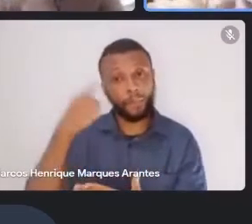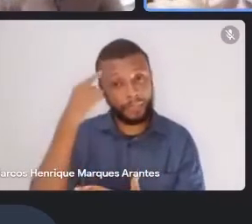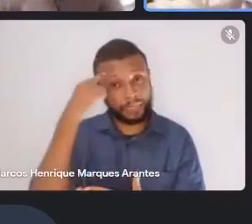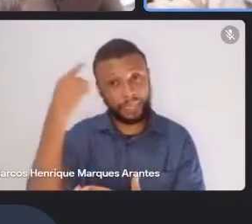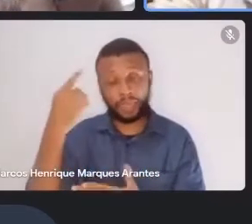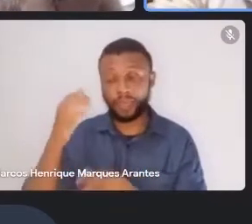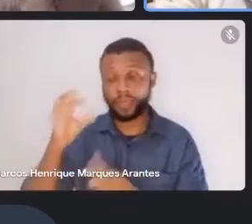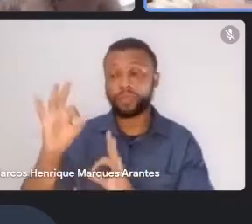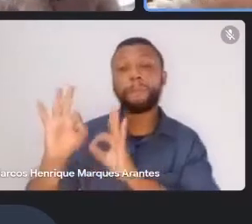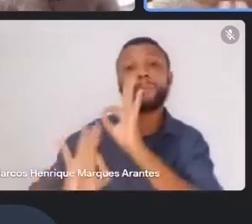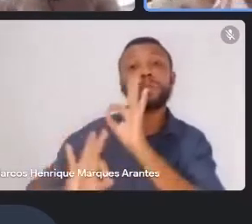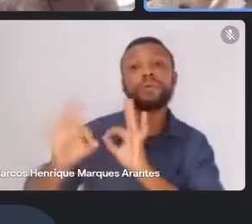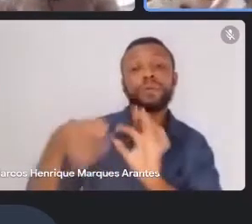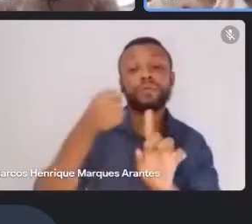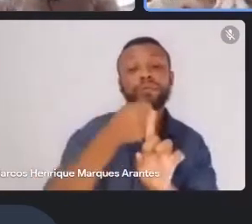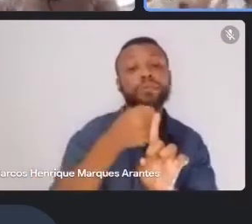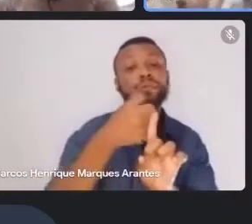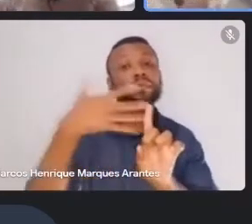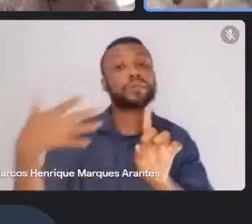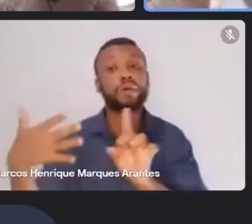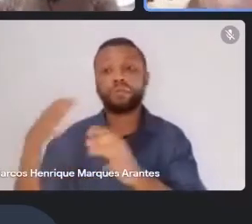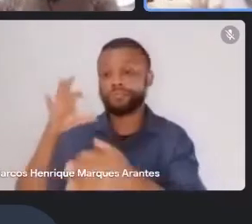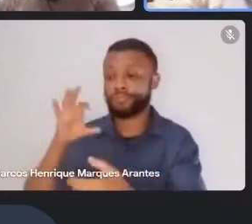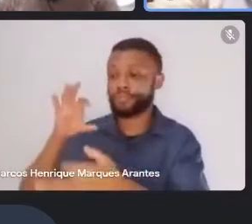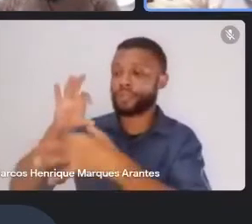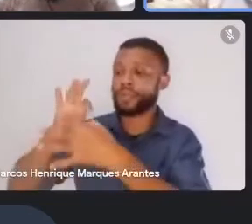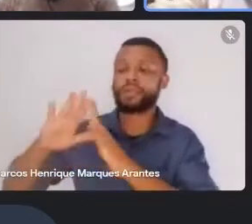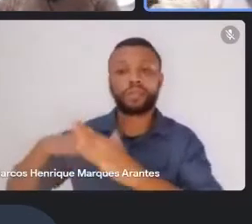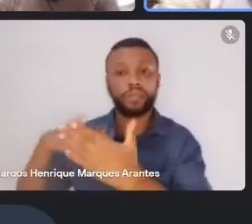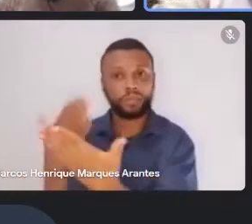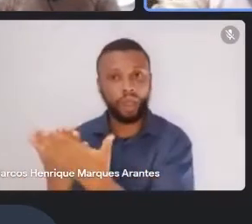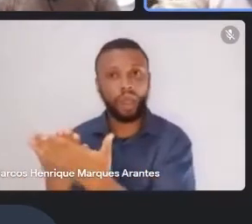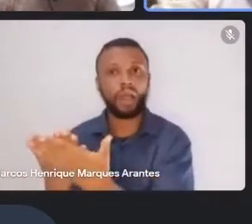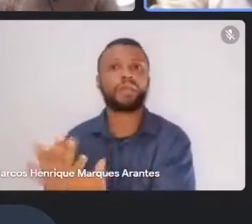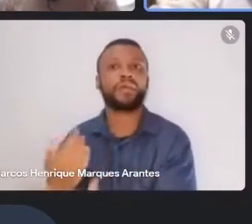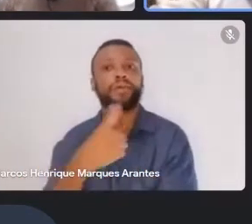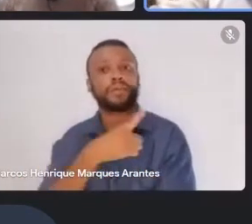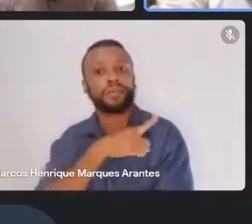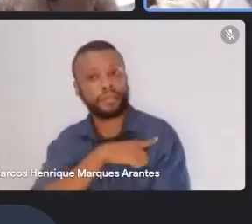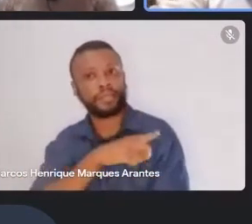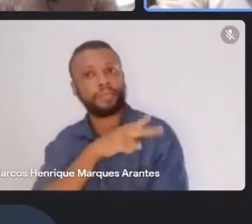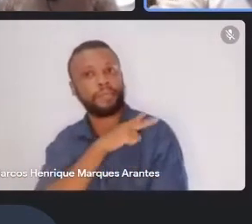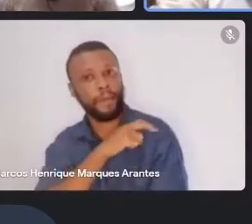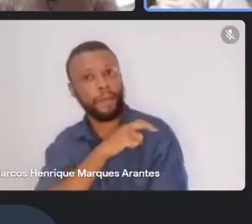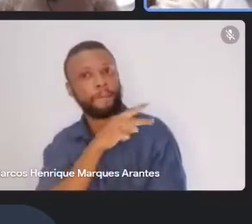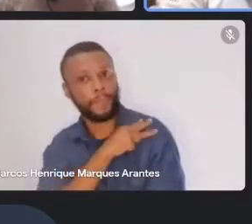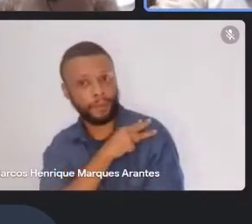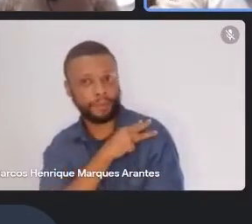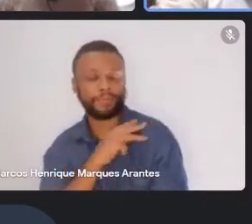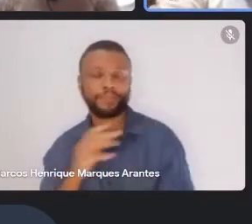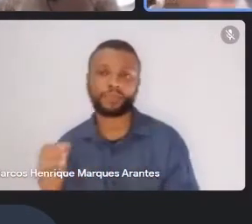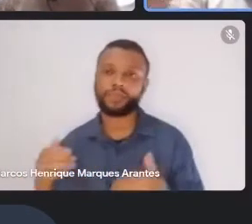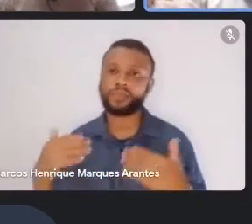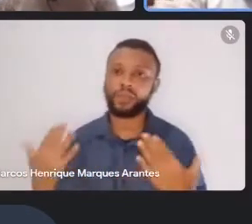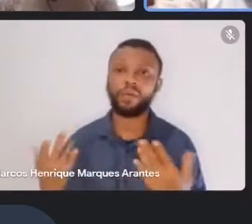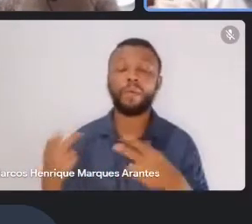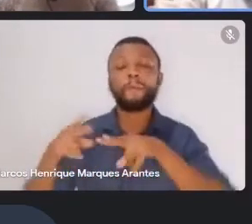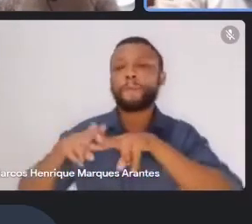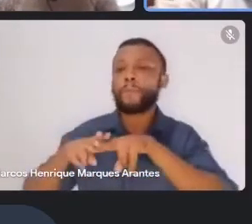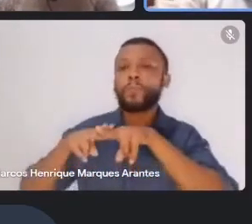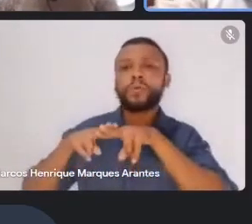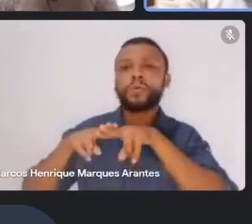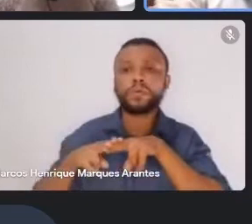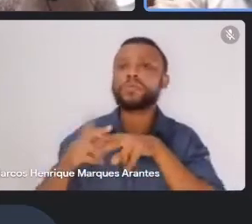as escolas, e de ensino médio. Bem, e nisso, também nós